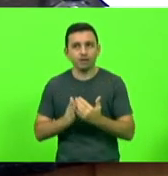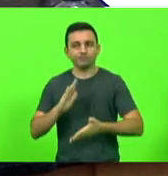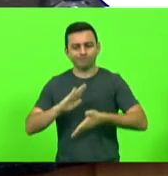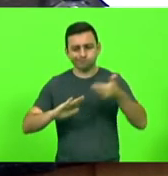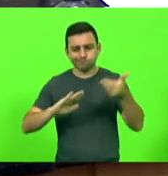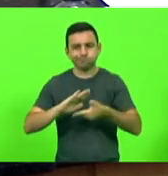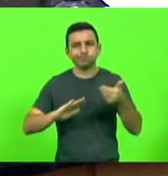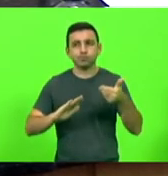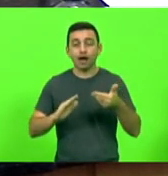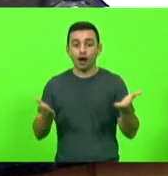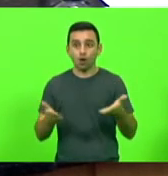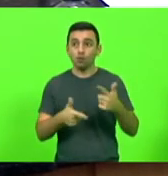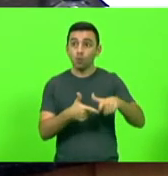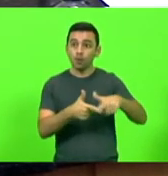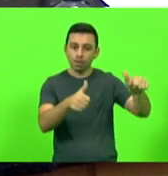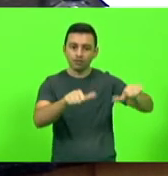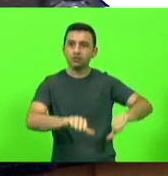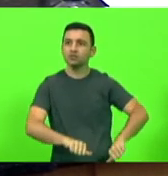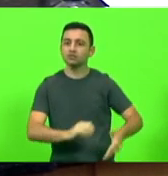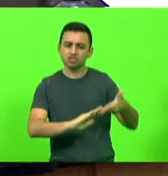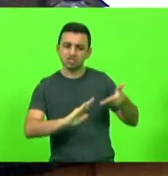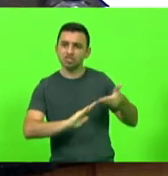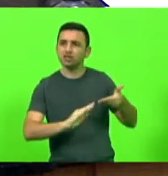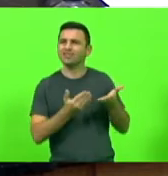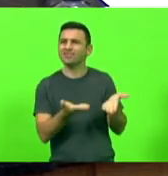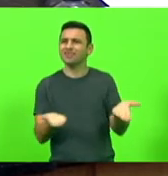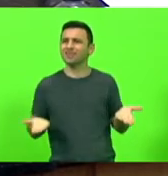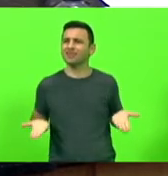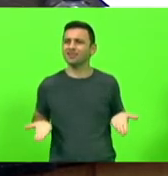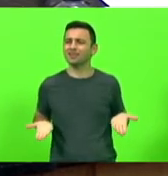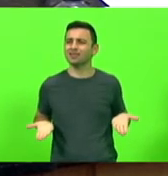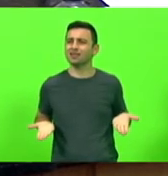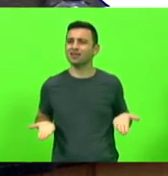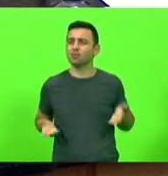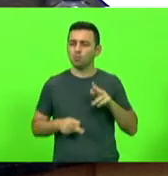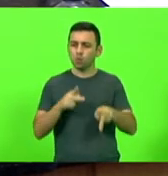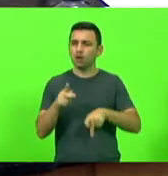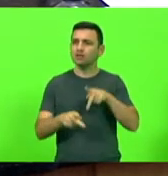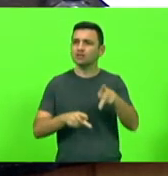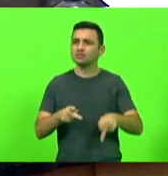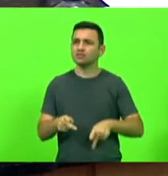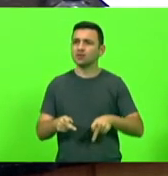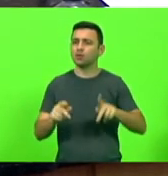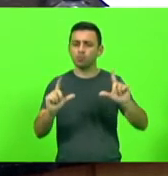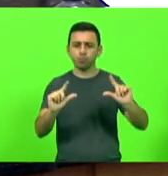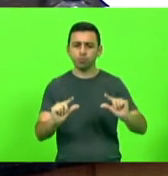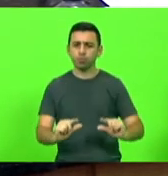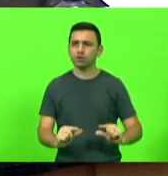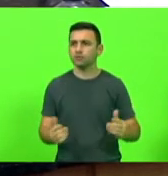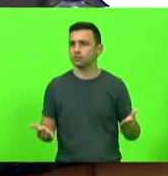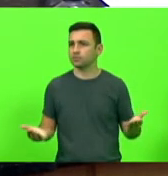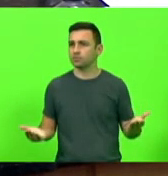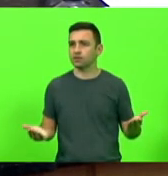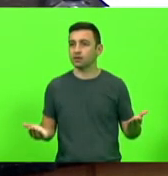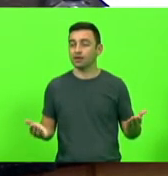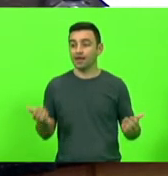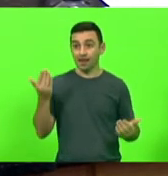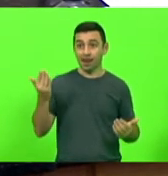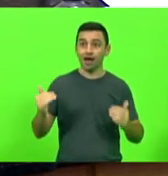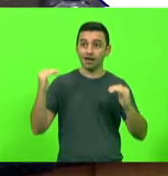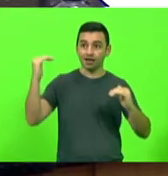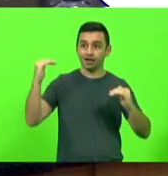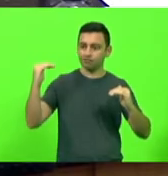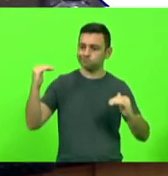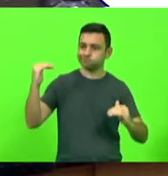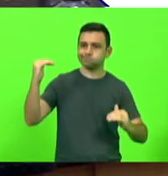mesmo em período de crise, e o catarinense cada vez fica com menos. É a tônica, o de cima sobe, o